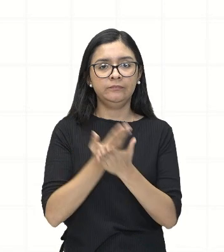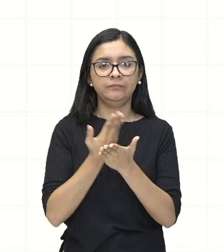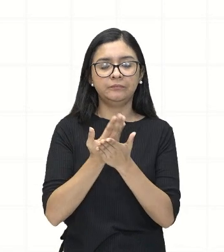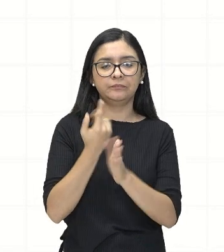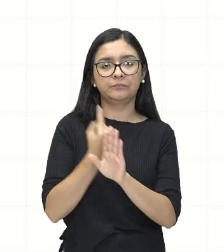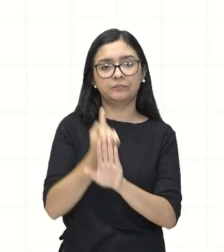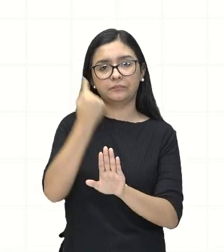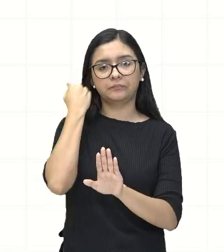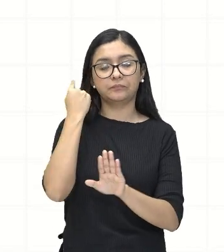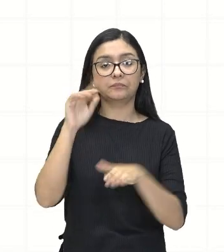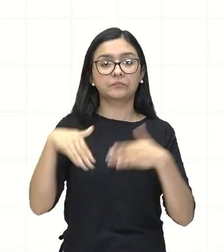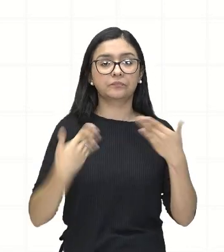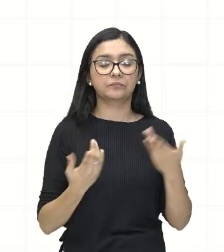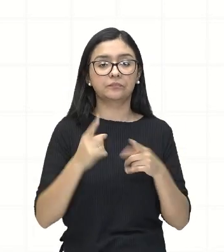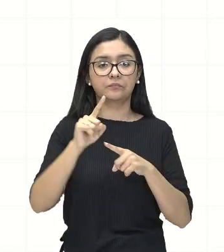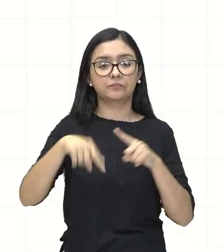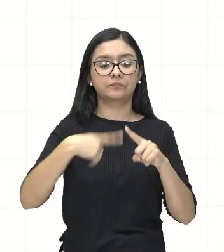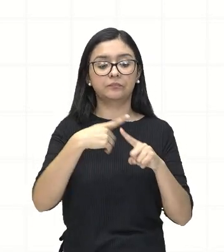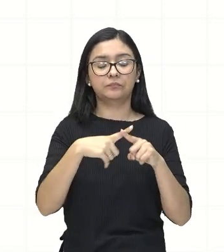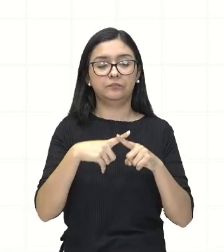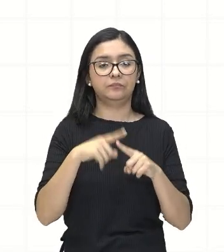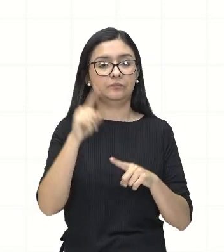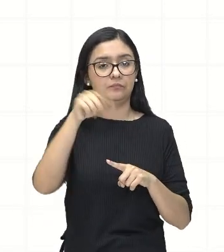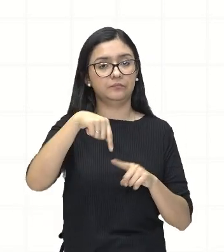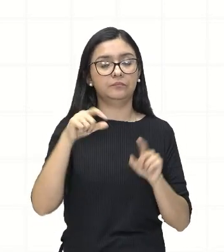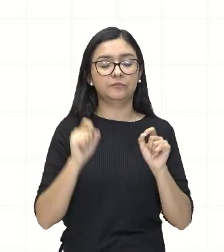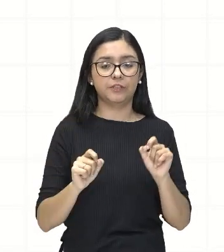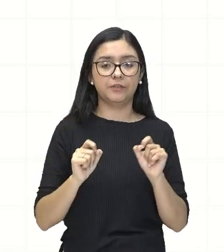Essa multiplicação, ela é